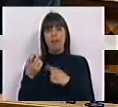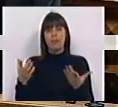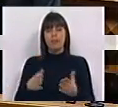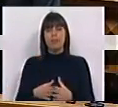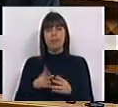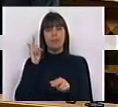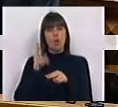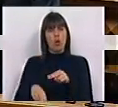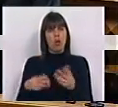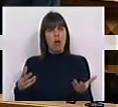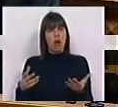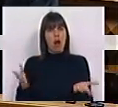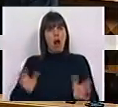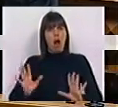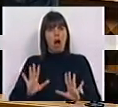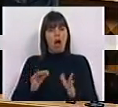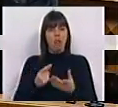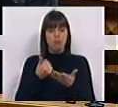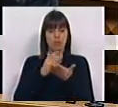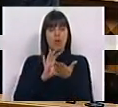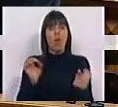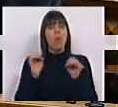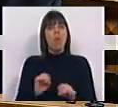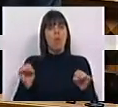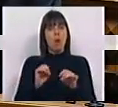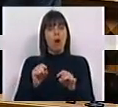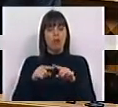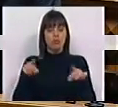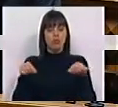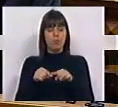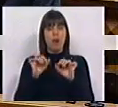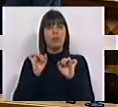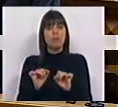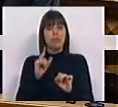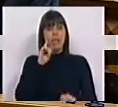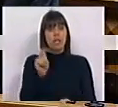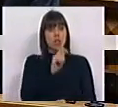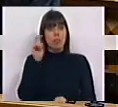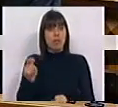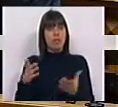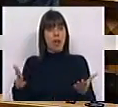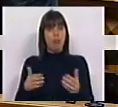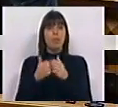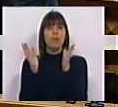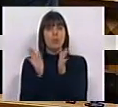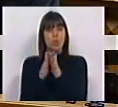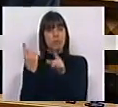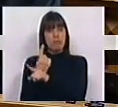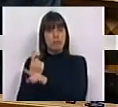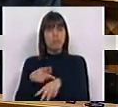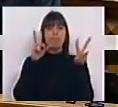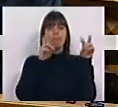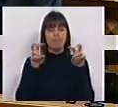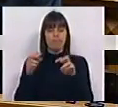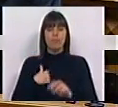o corte ou a não existência de financiamento para os estabelecimentos de educação especial. Tudo isso são